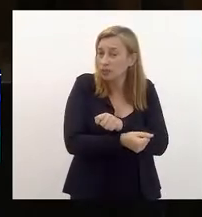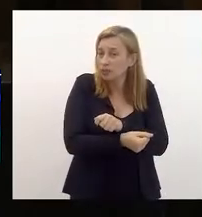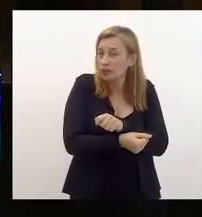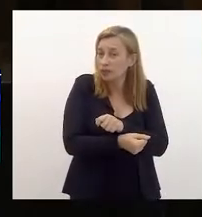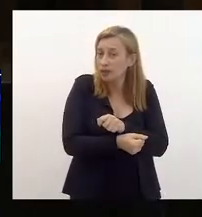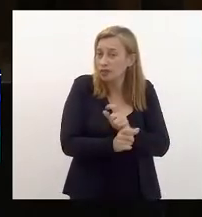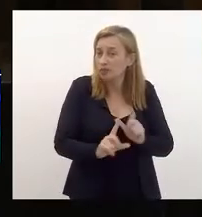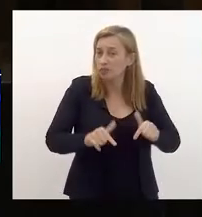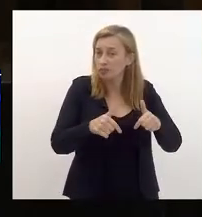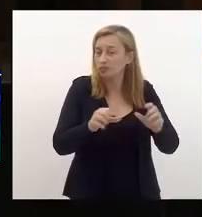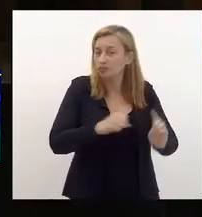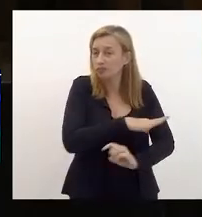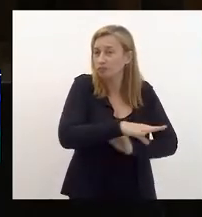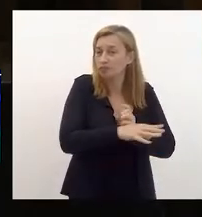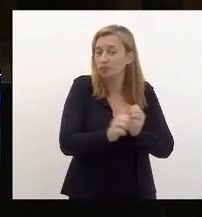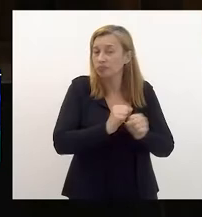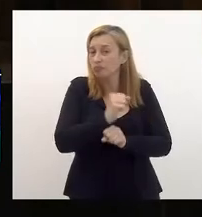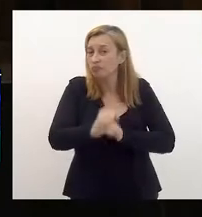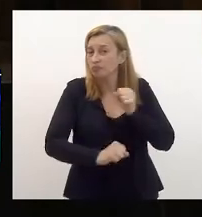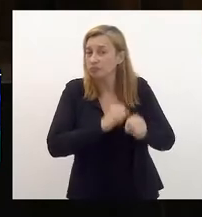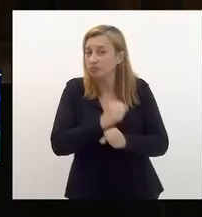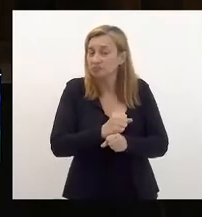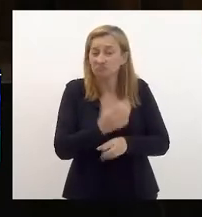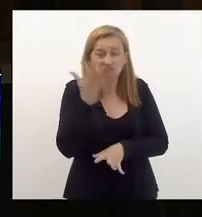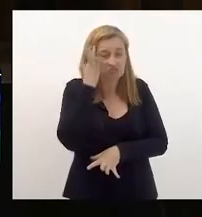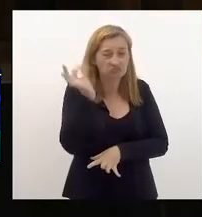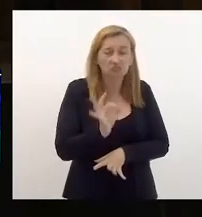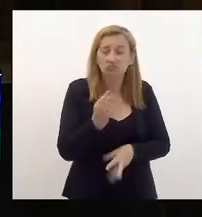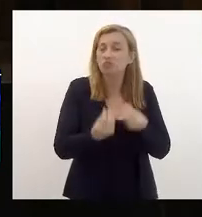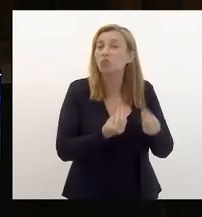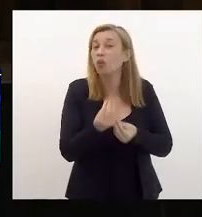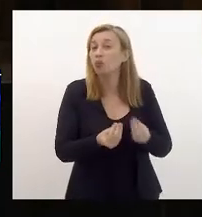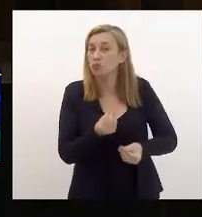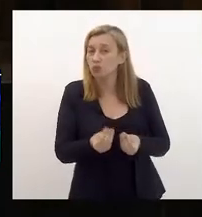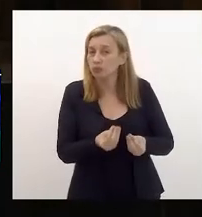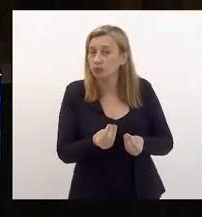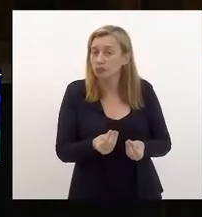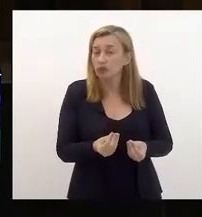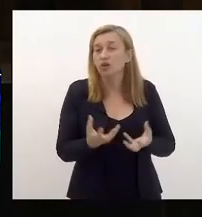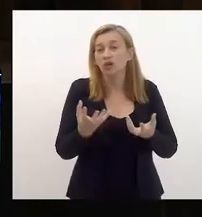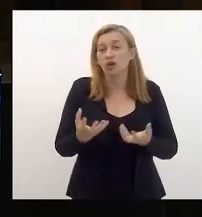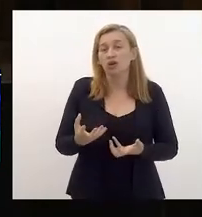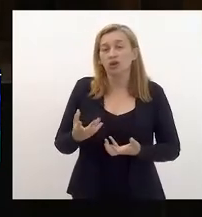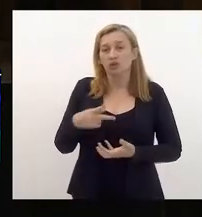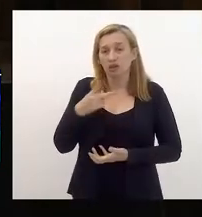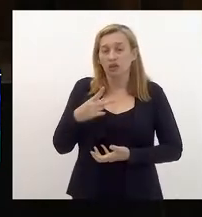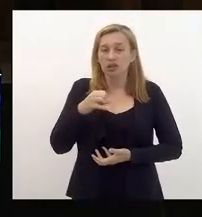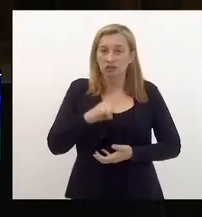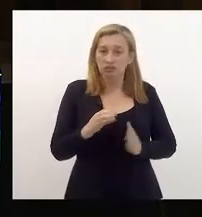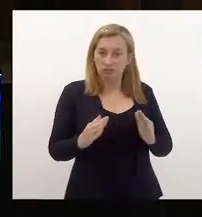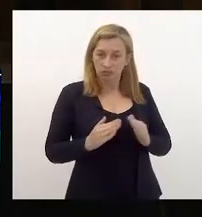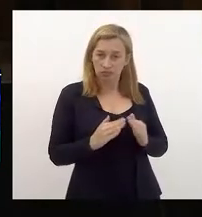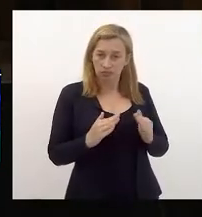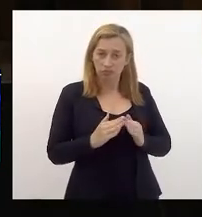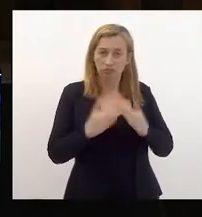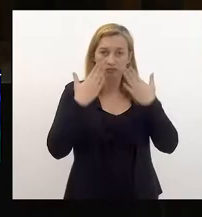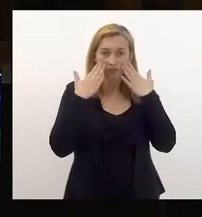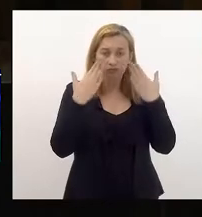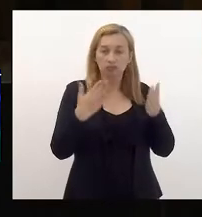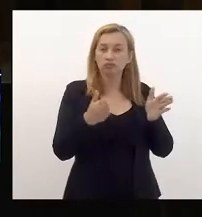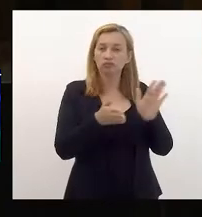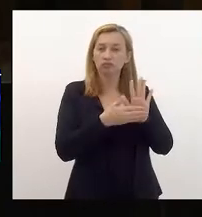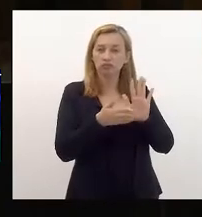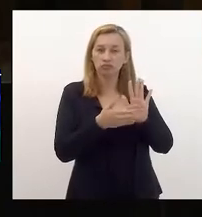ações sociais para o ano que vem, mas nós não sabemos como. E aí eu quero dizer, se essa casa apresentou uma